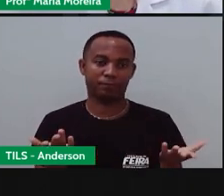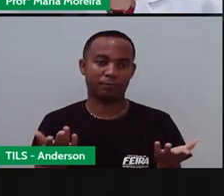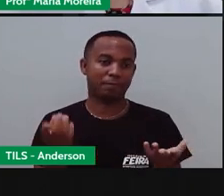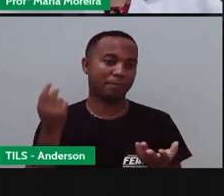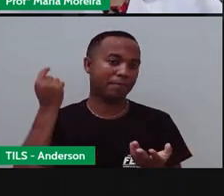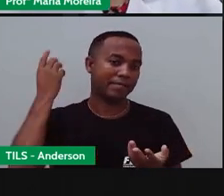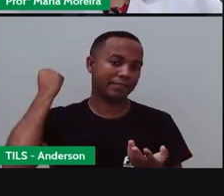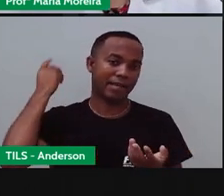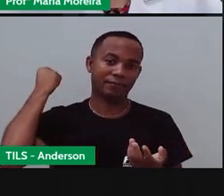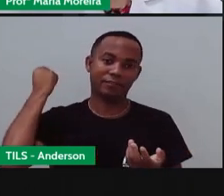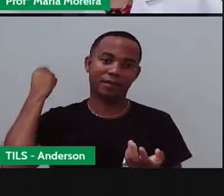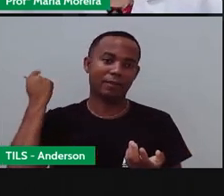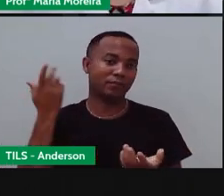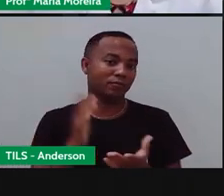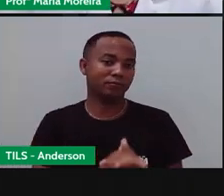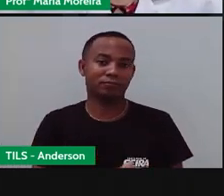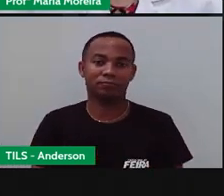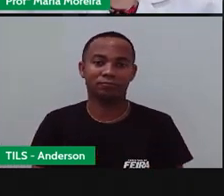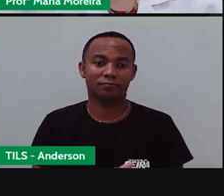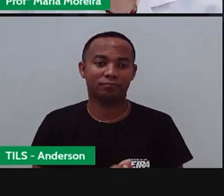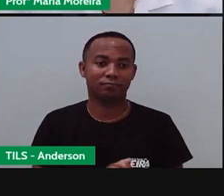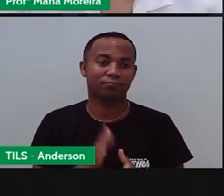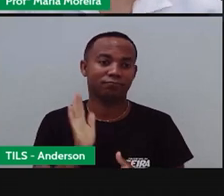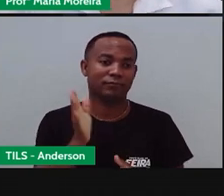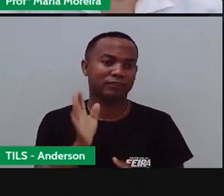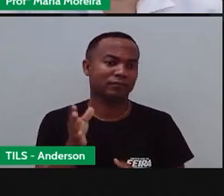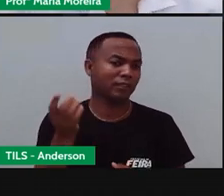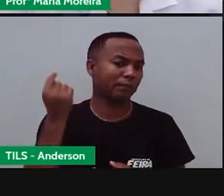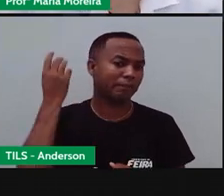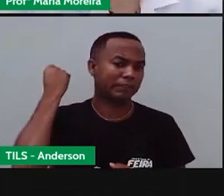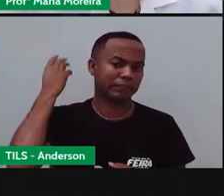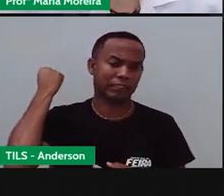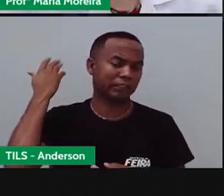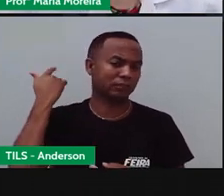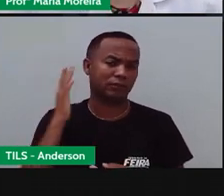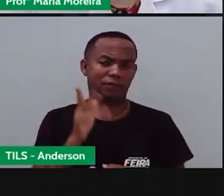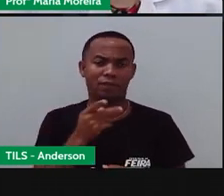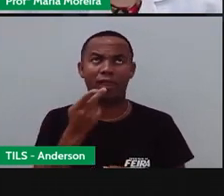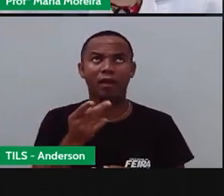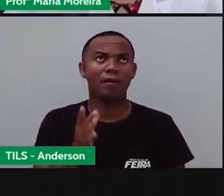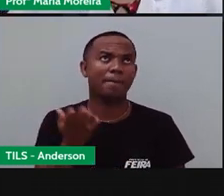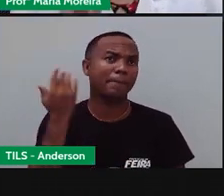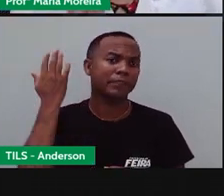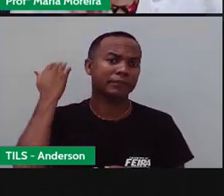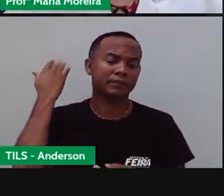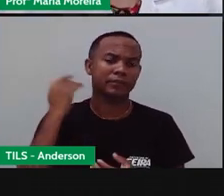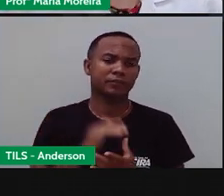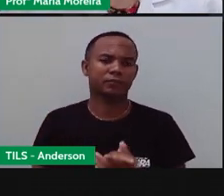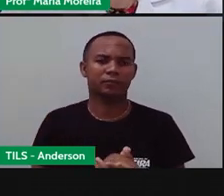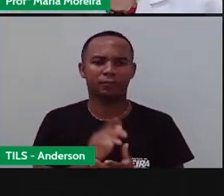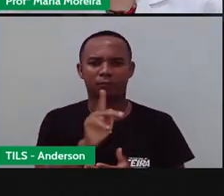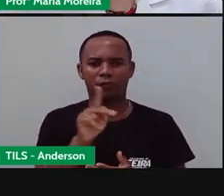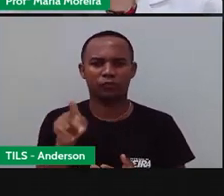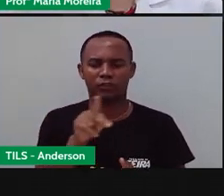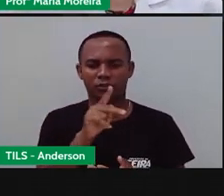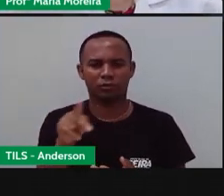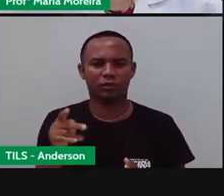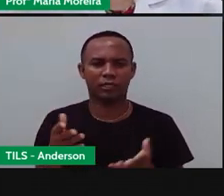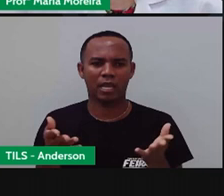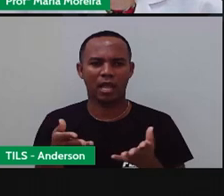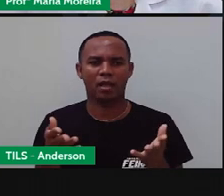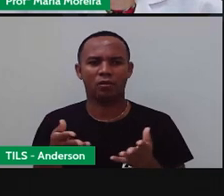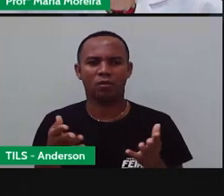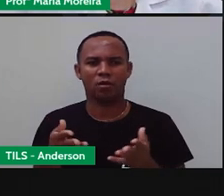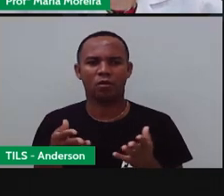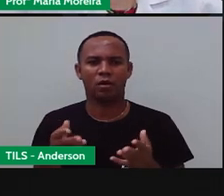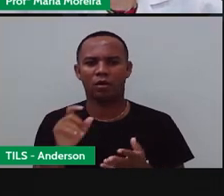Quando eu falo de passado Que já passou Uma coisa que já aconteceu A PRO agora vai fazer uma coisa Bem